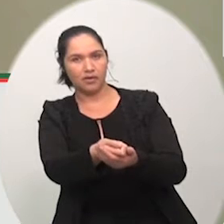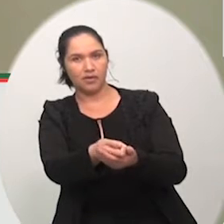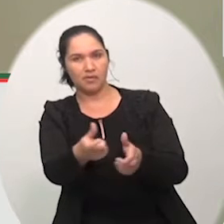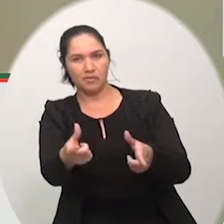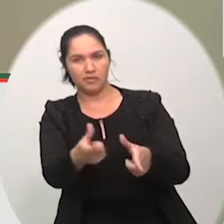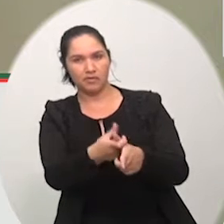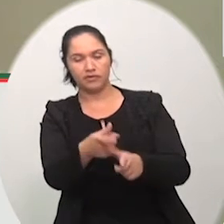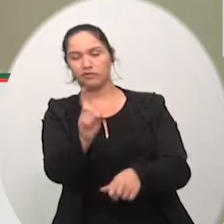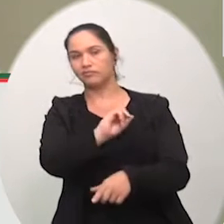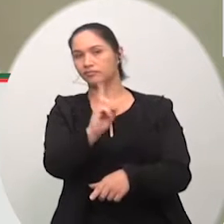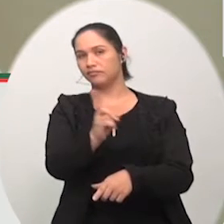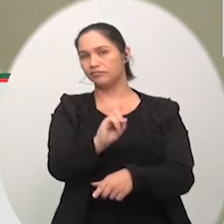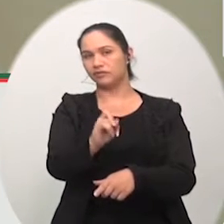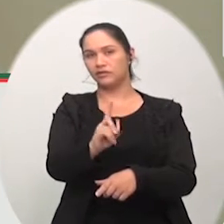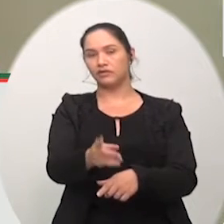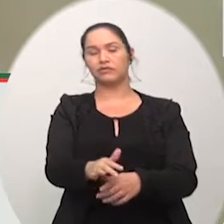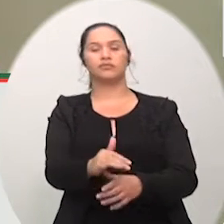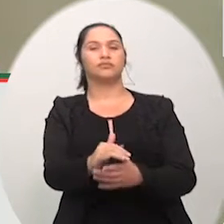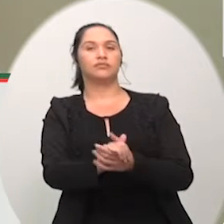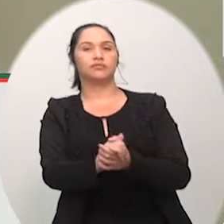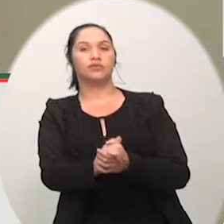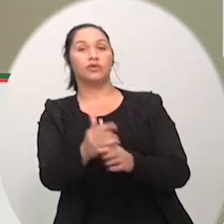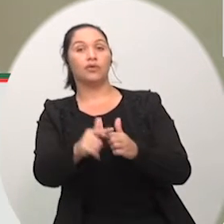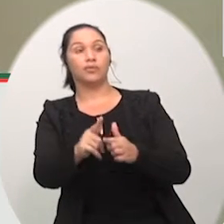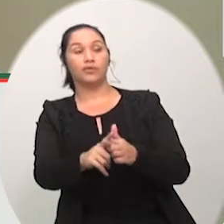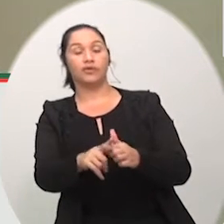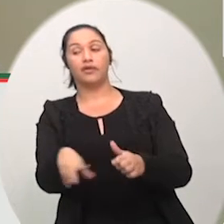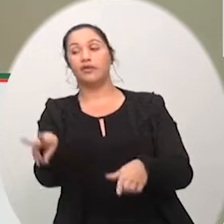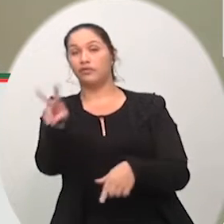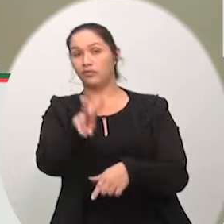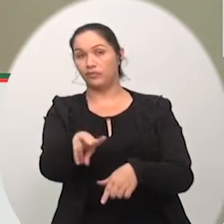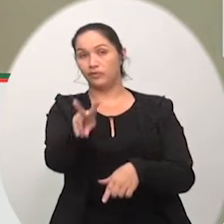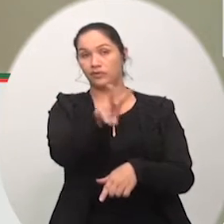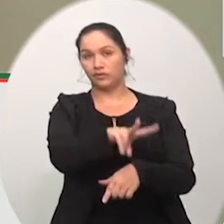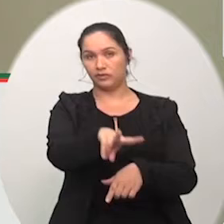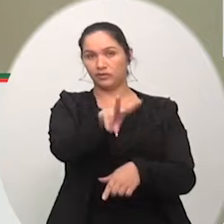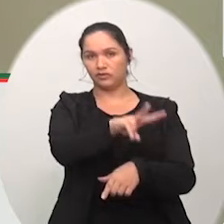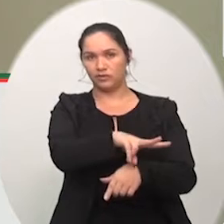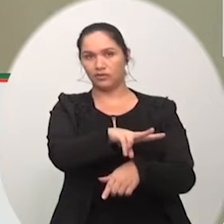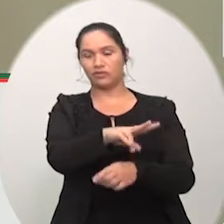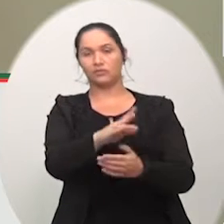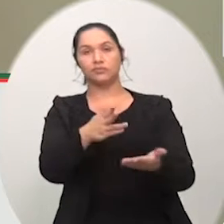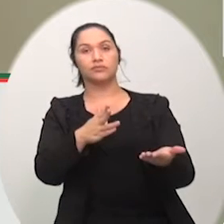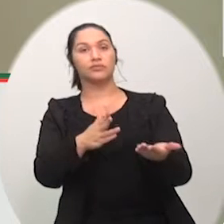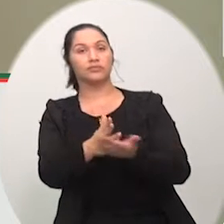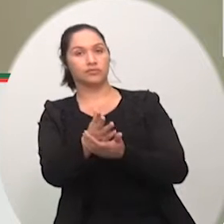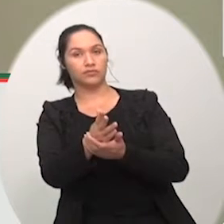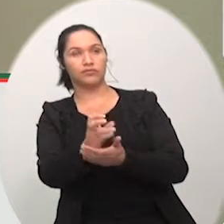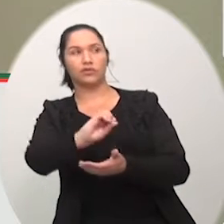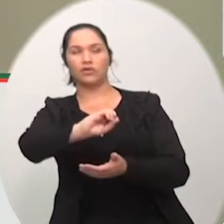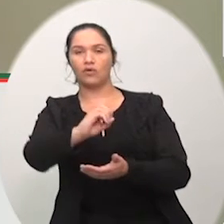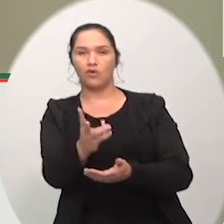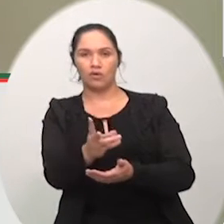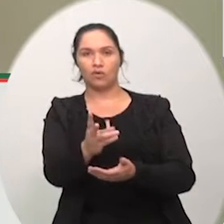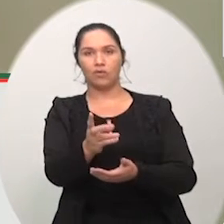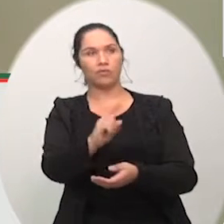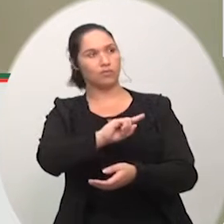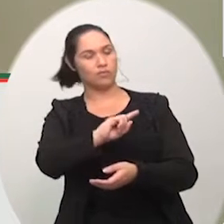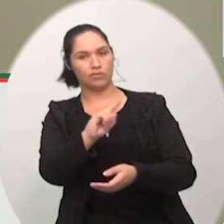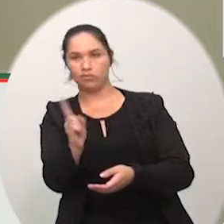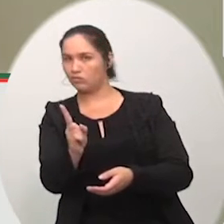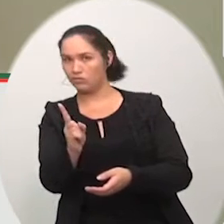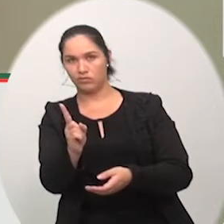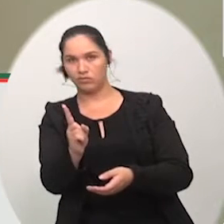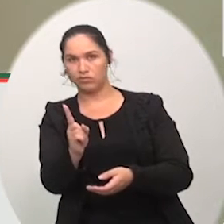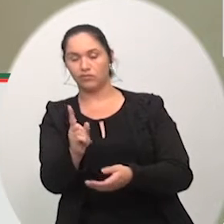escutamos na cidade, no todo, porque nós, vereadores aqui, mesmo aprovando e reprovando o projeto, eu, inclusive,